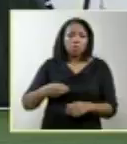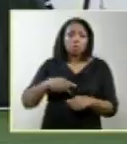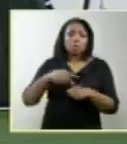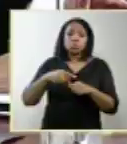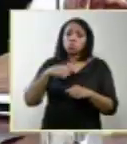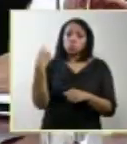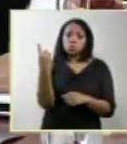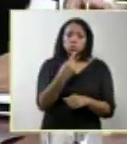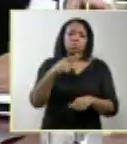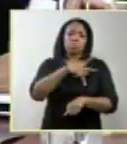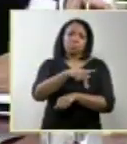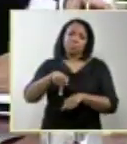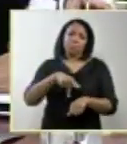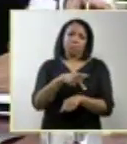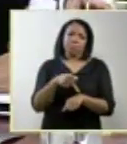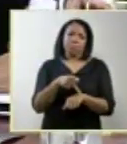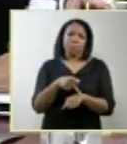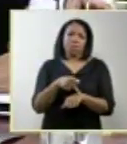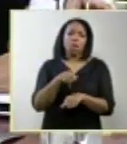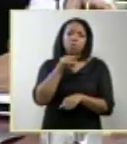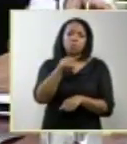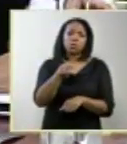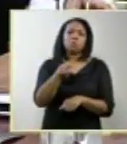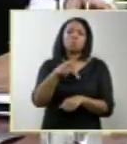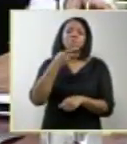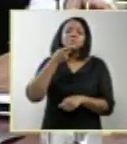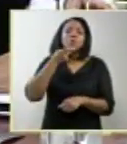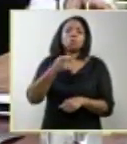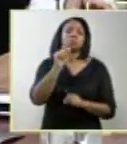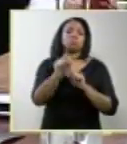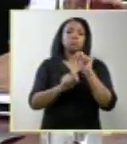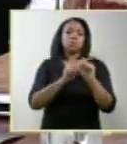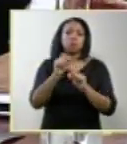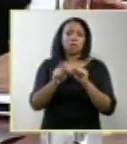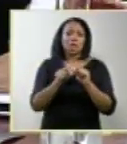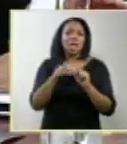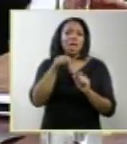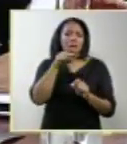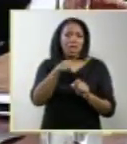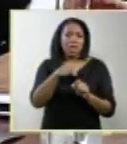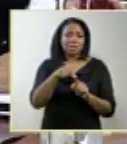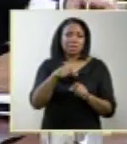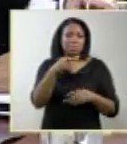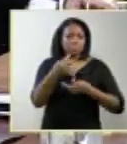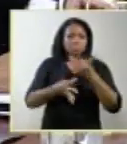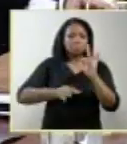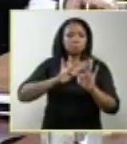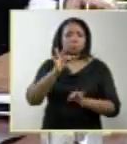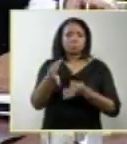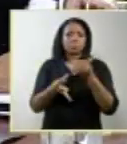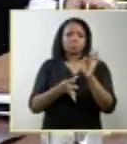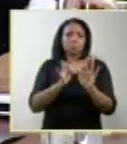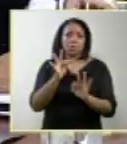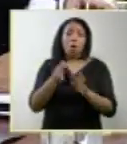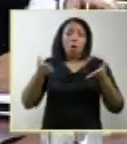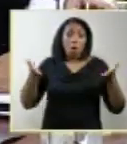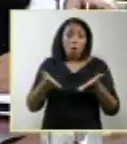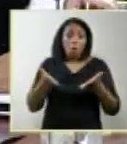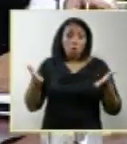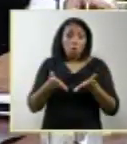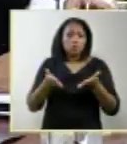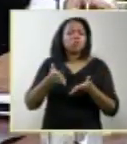Vossa senhoria disse que os instrumentos técnicos hoje